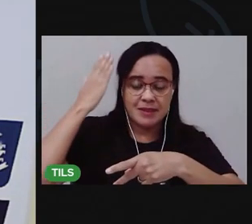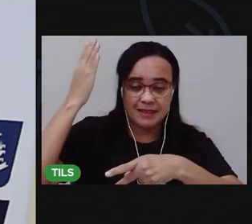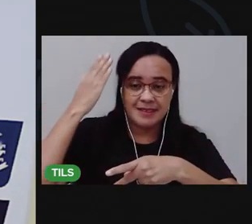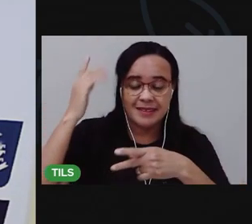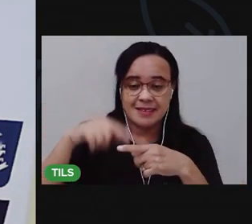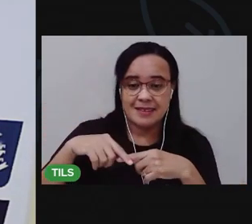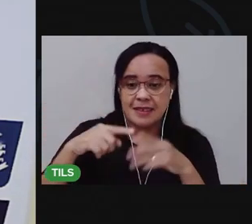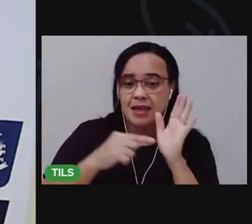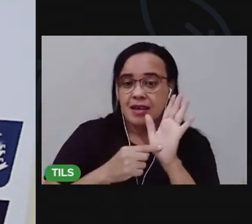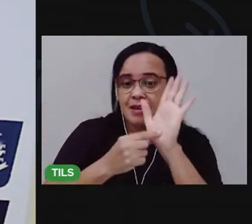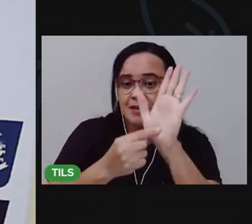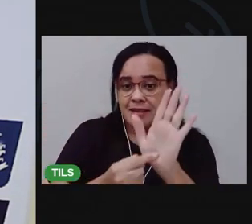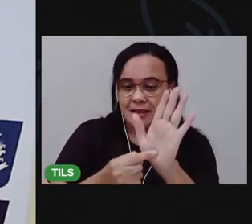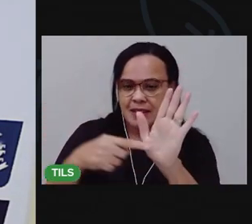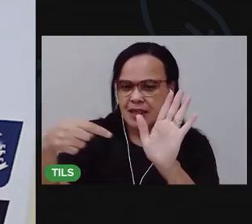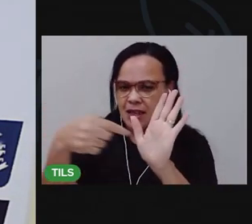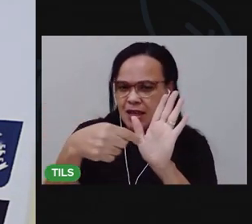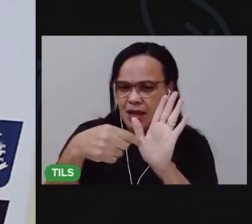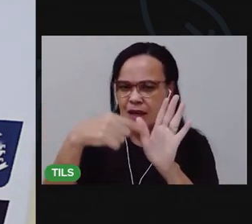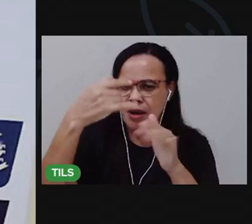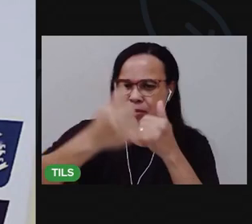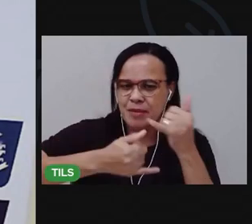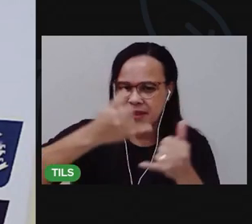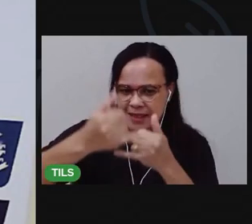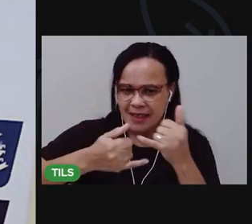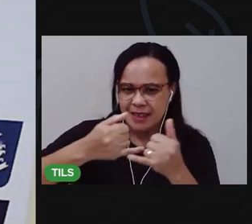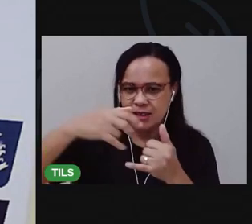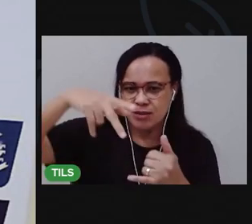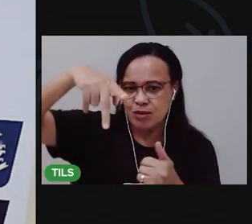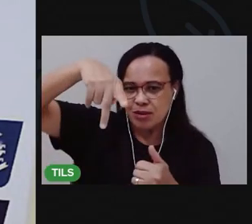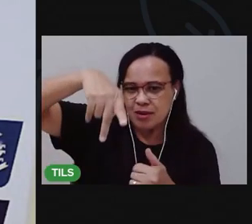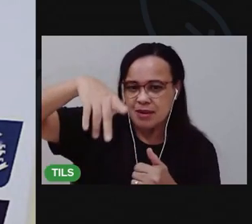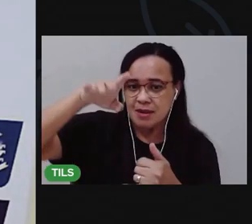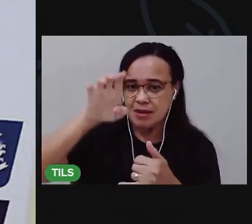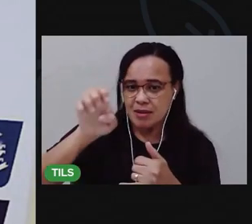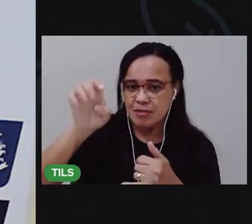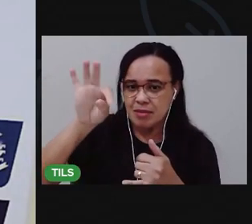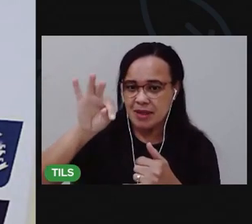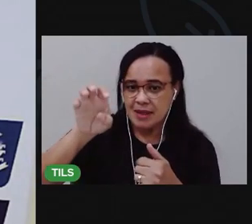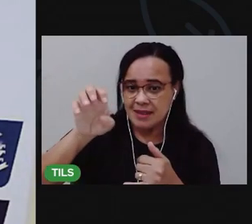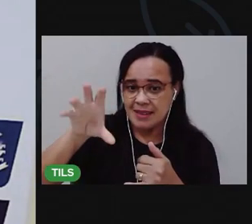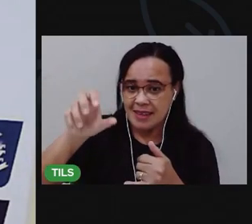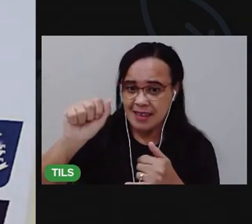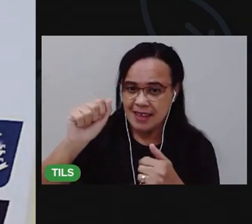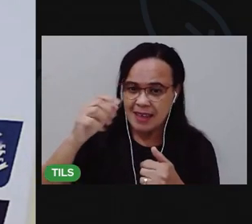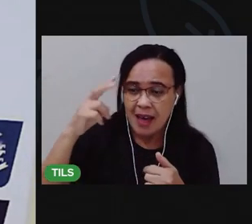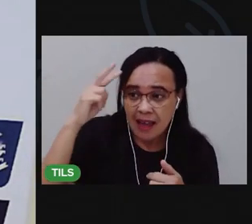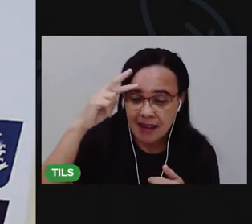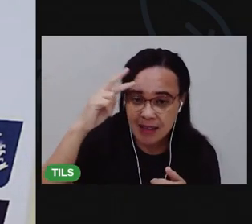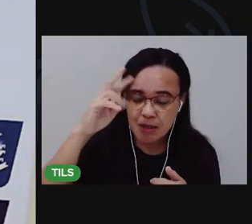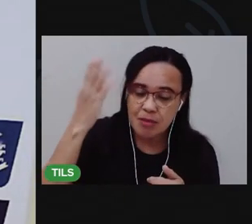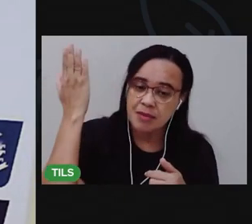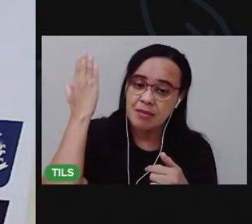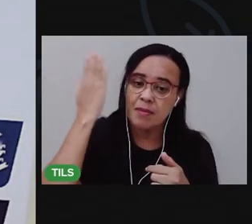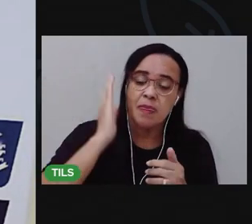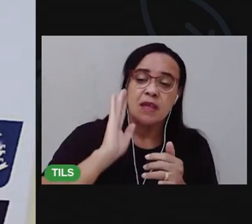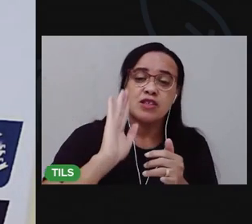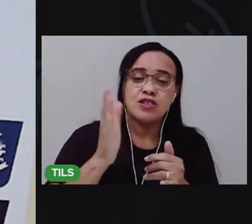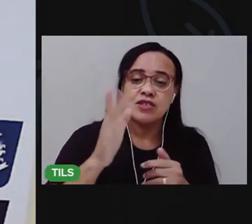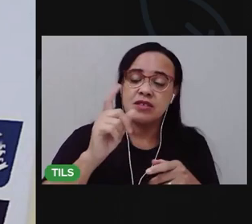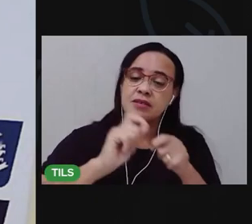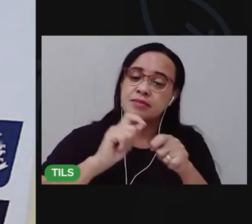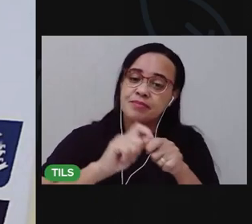é isso? Que, inclusive, a gente já confeccionou aqui em uma das nossas aulas. Esse brinquedo, ele é de